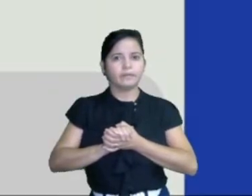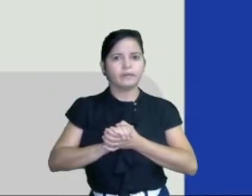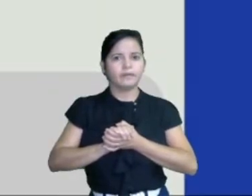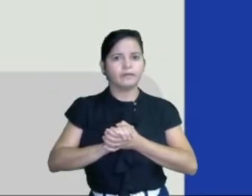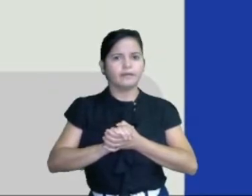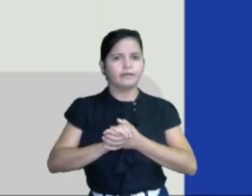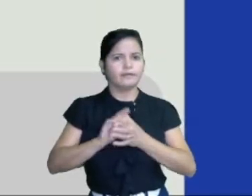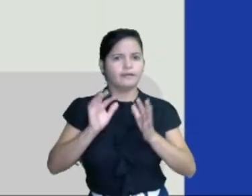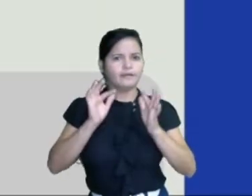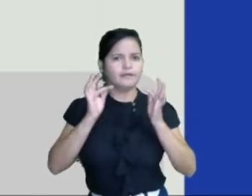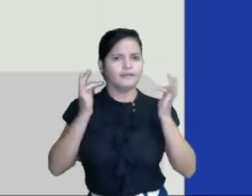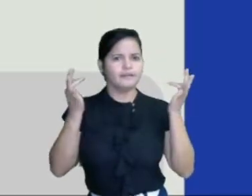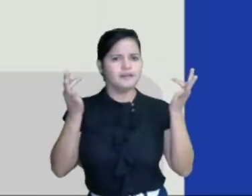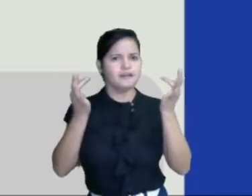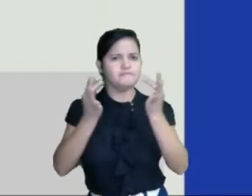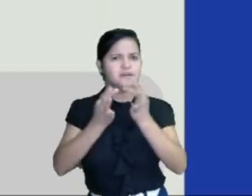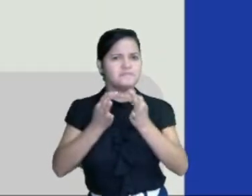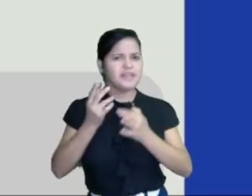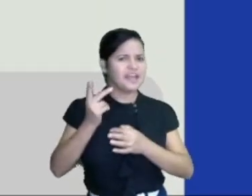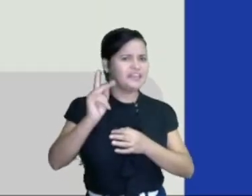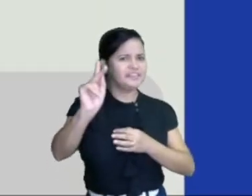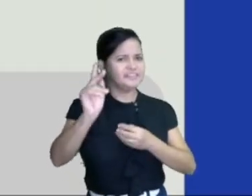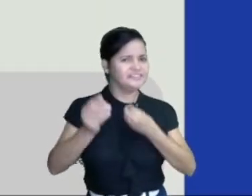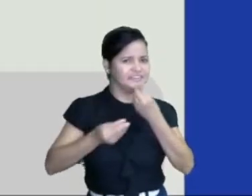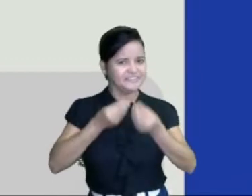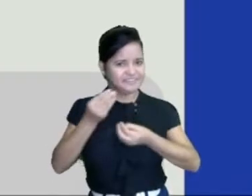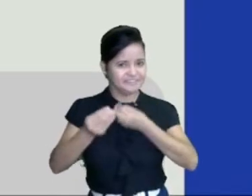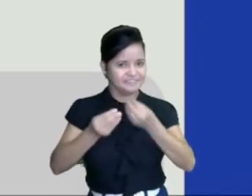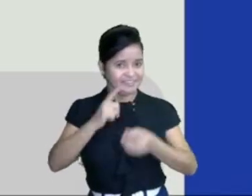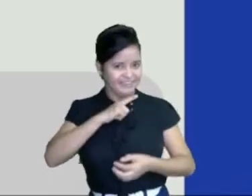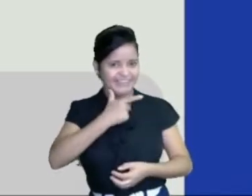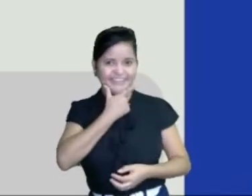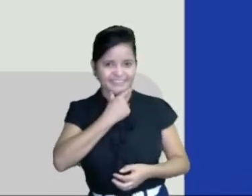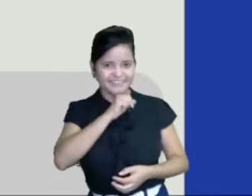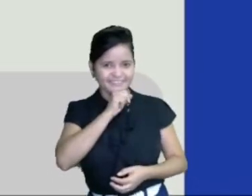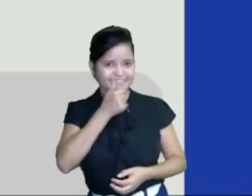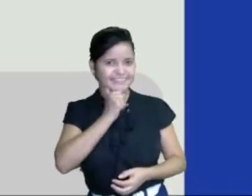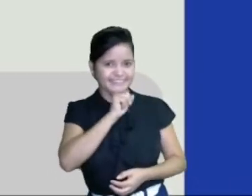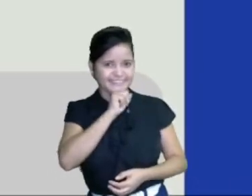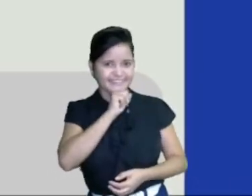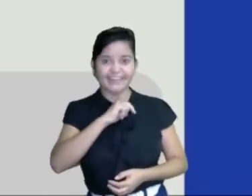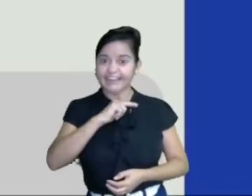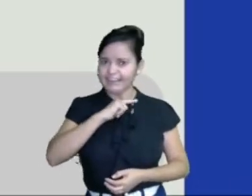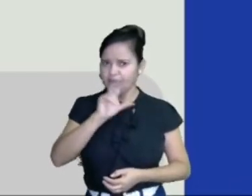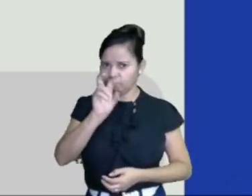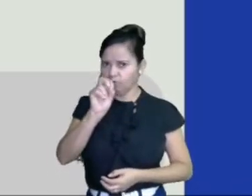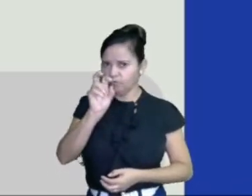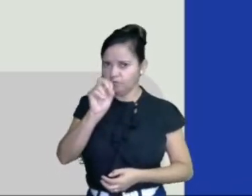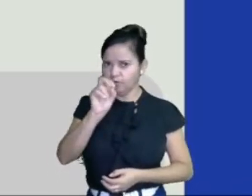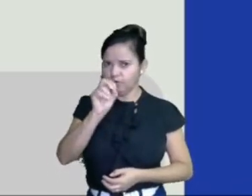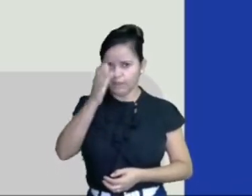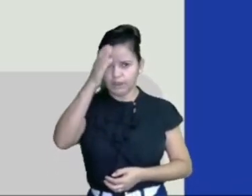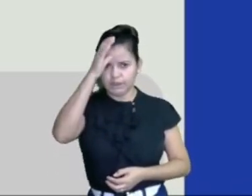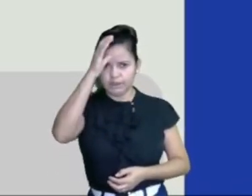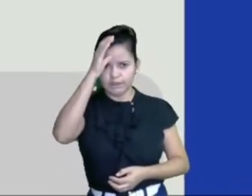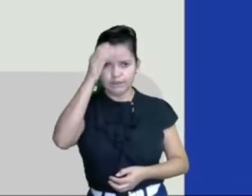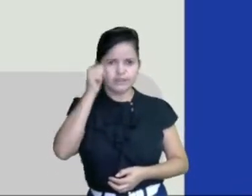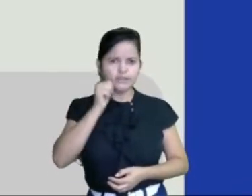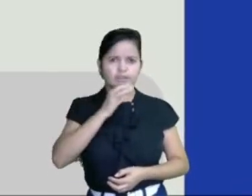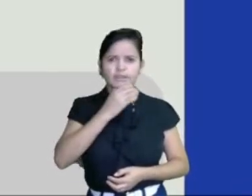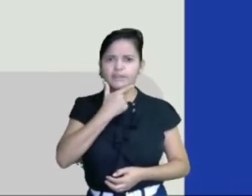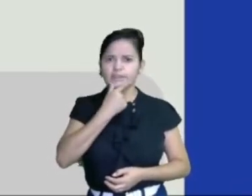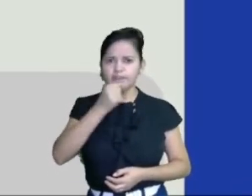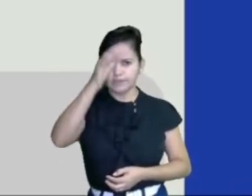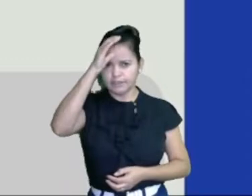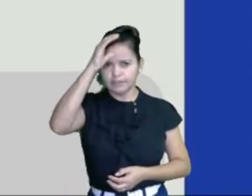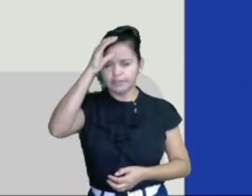família? Como é que ela é? Tem um pai e uma mãe? É com os avós, com os tios, com o